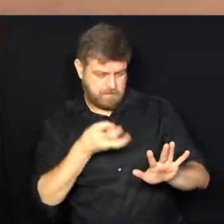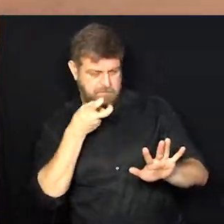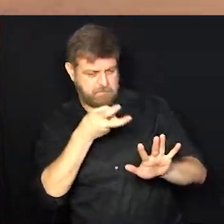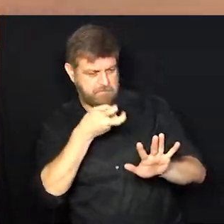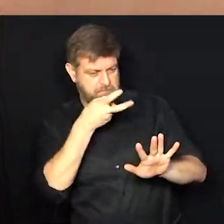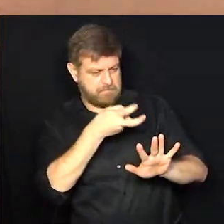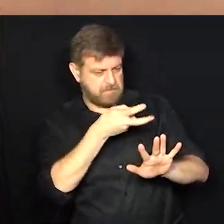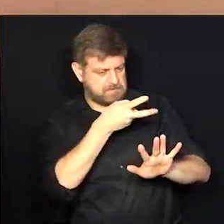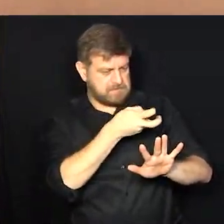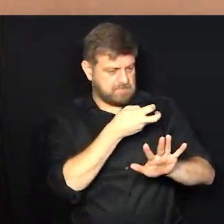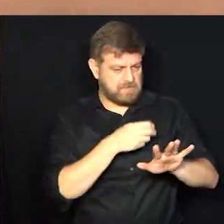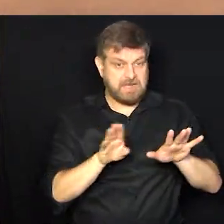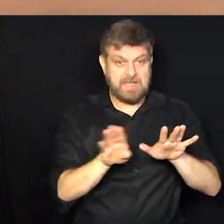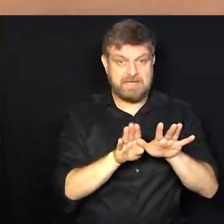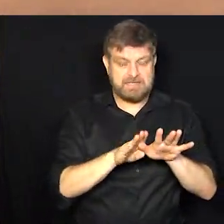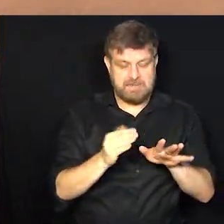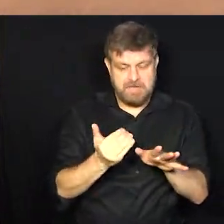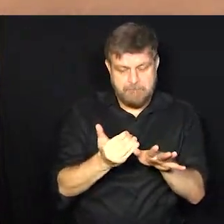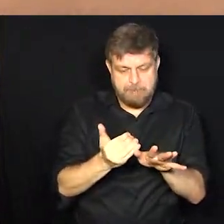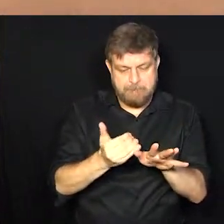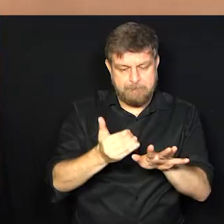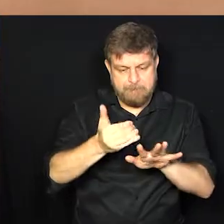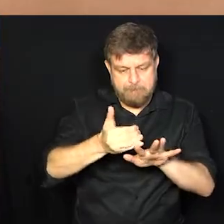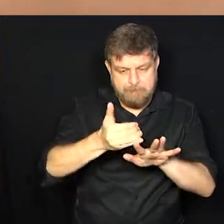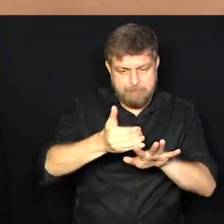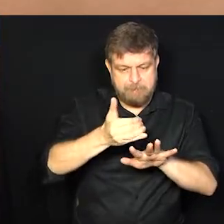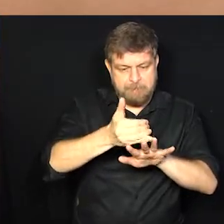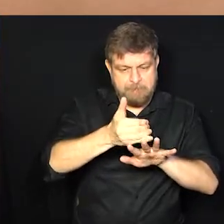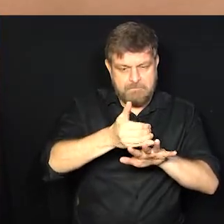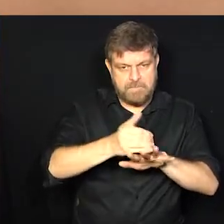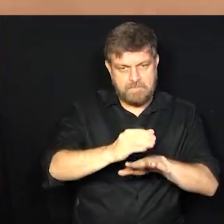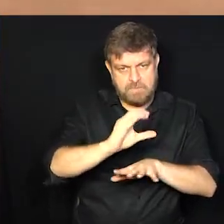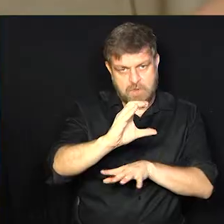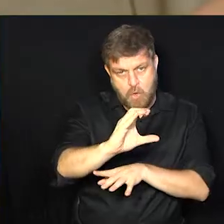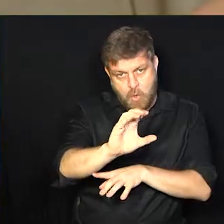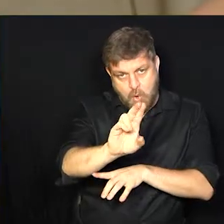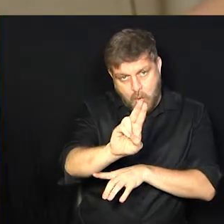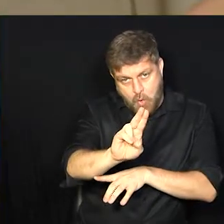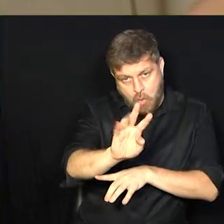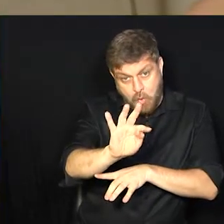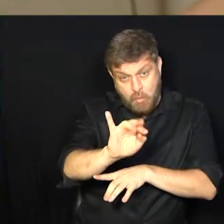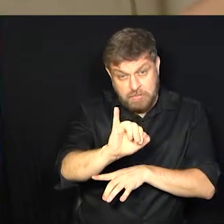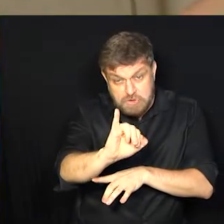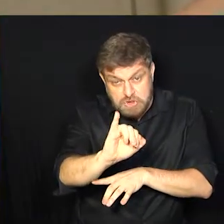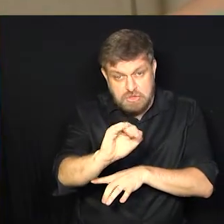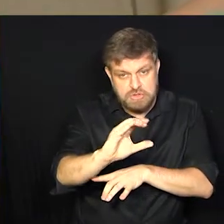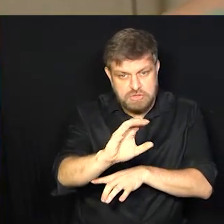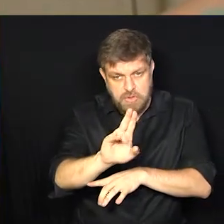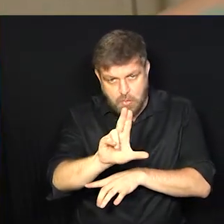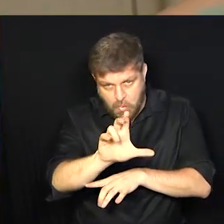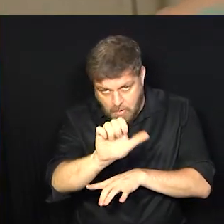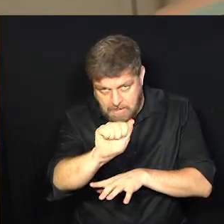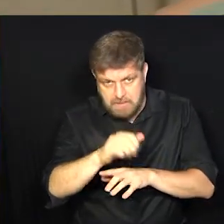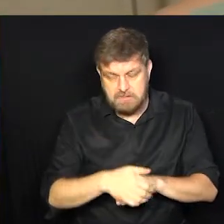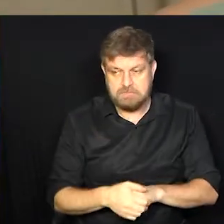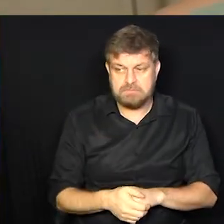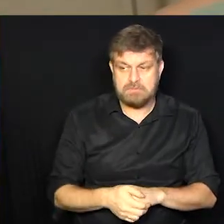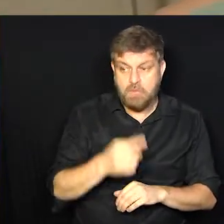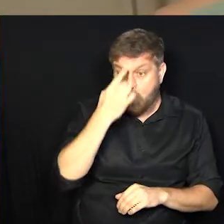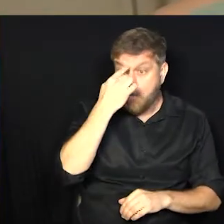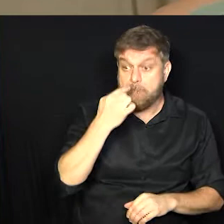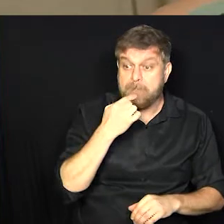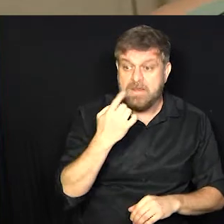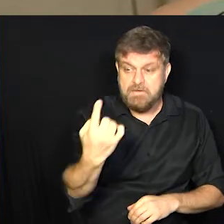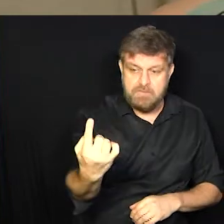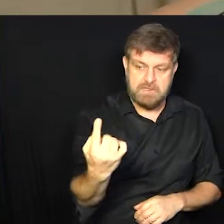É... Espessura de cutícula. É... Você tem que entender, é... O estilo da cliente. Porque, muitas